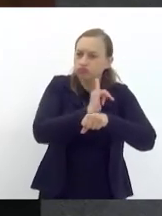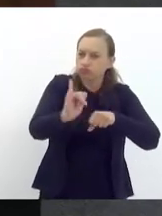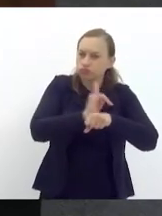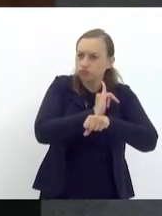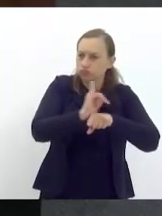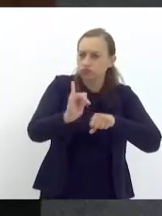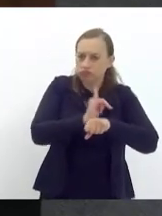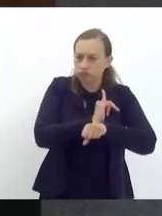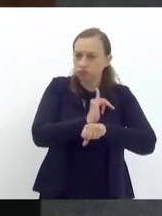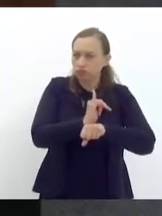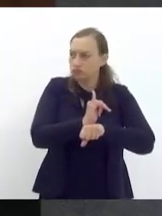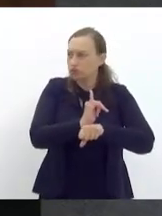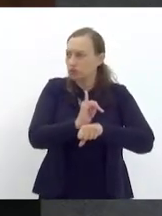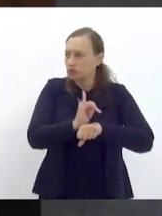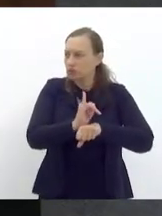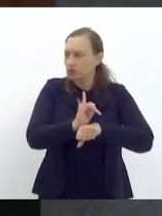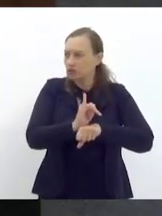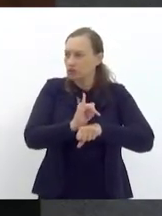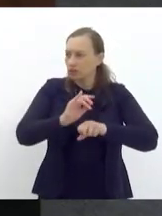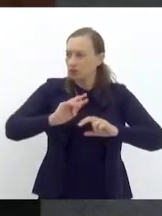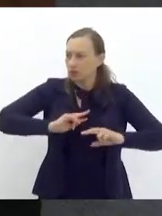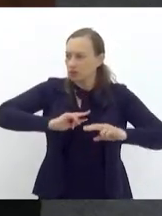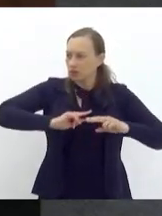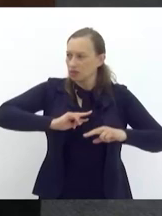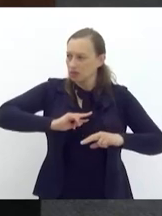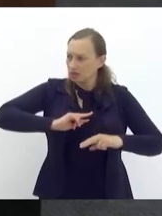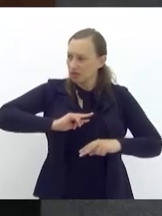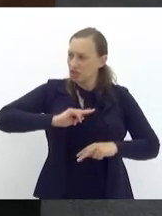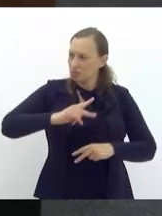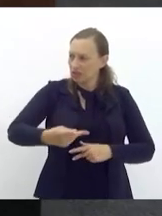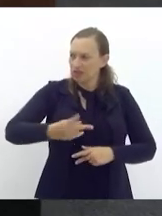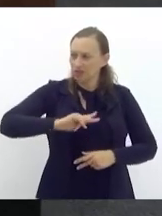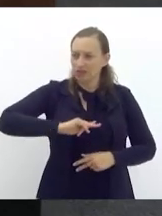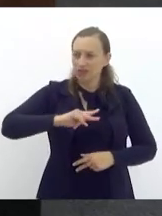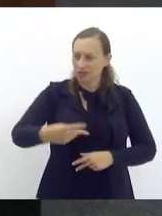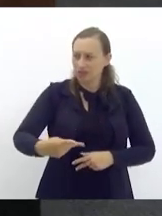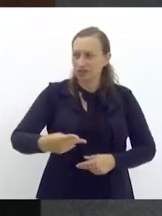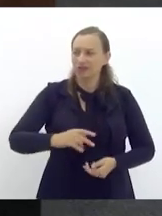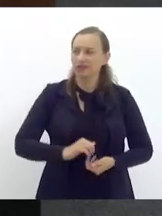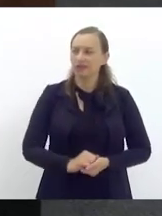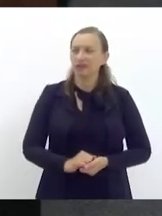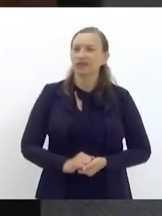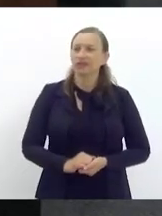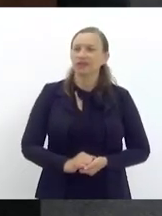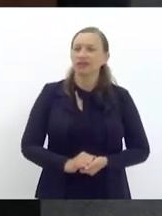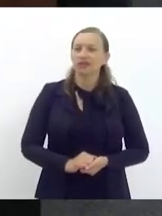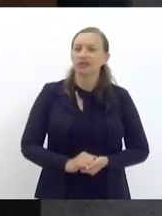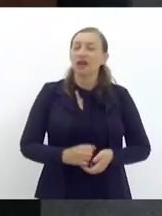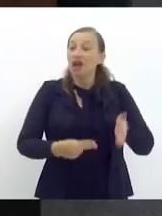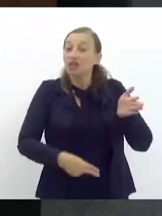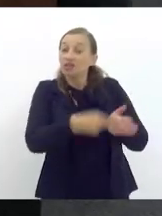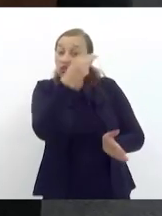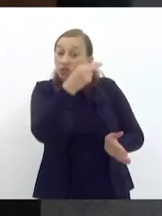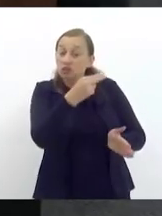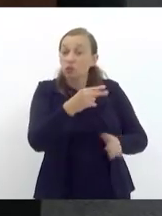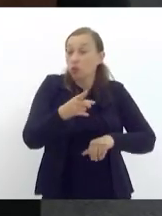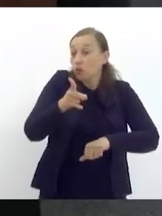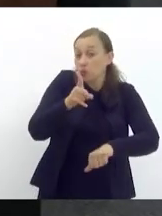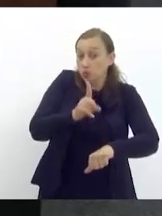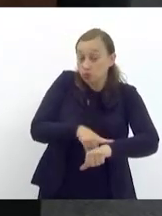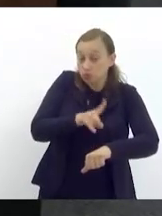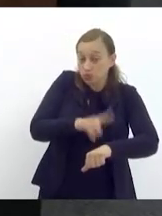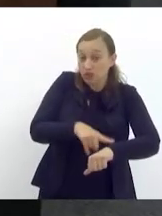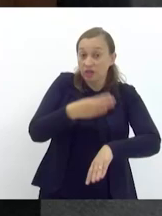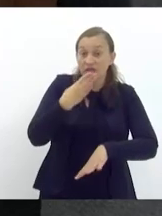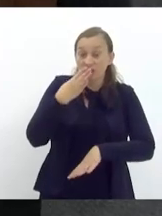de órgãos para permitir a imediata a cirurgia uma vez que o tempo nesse